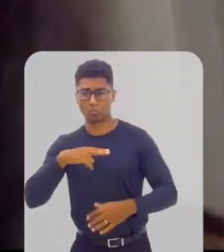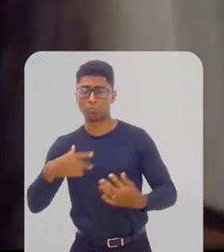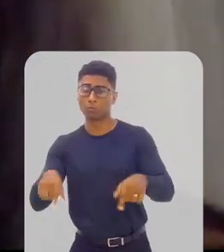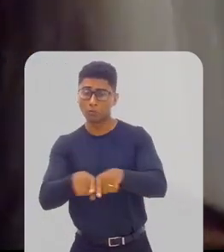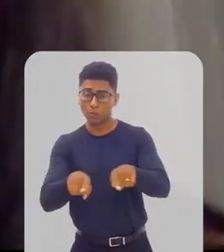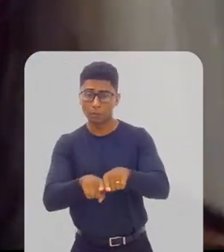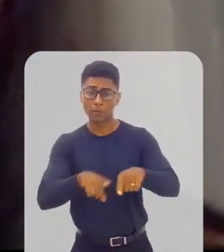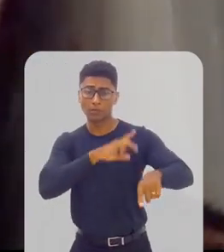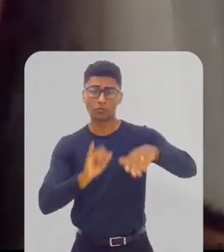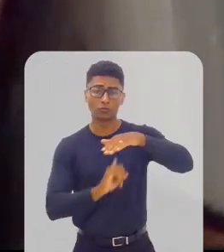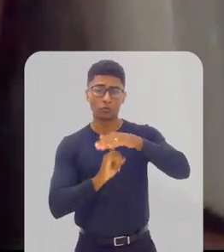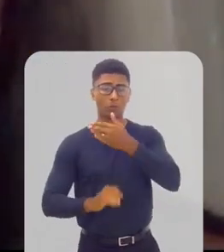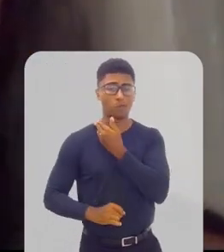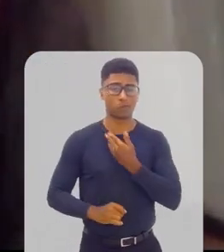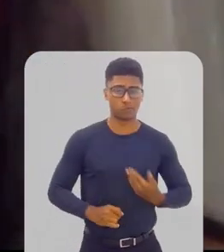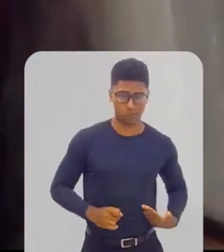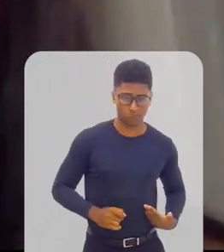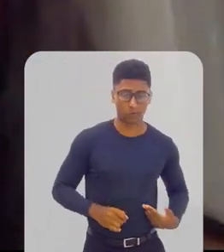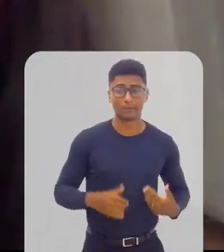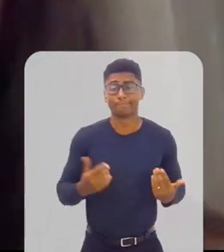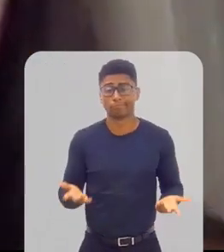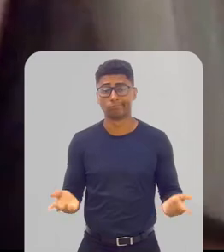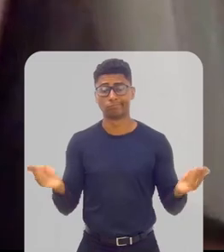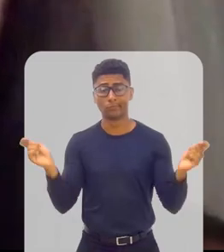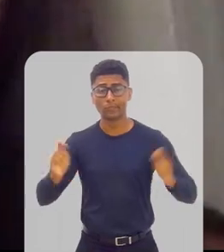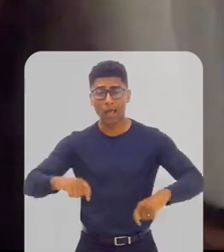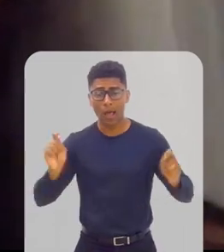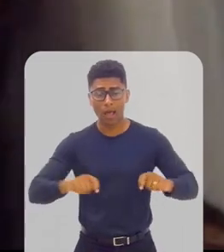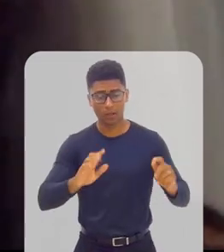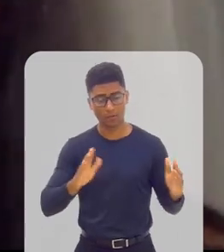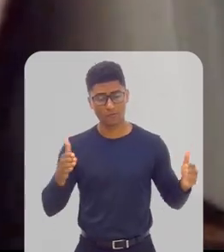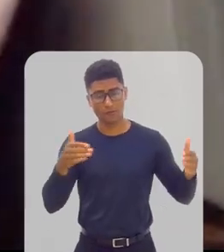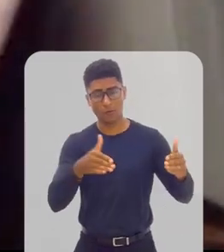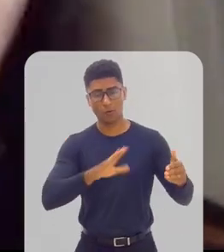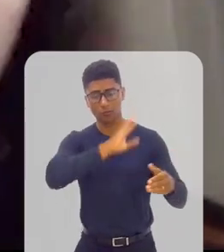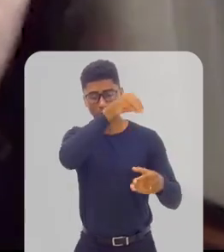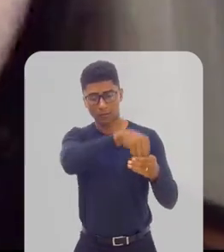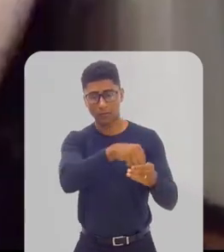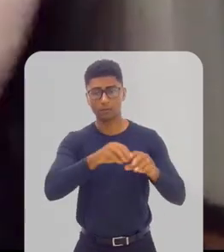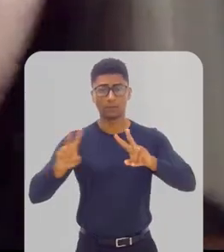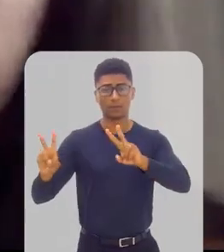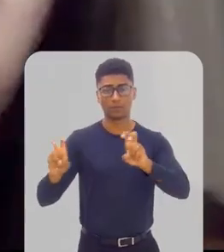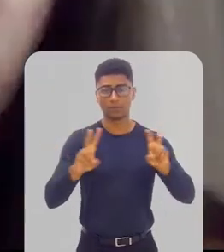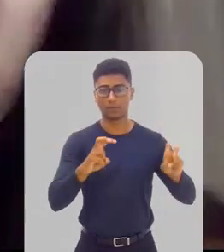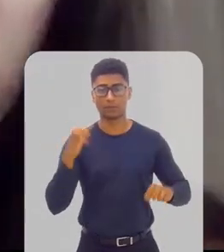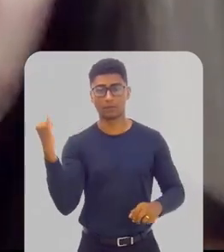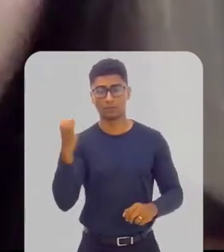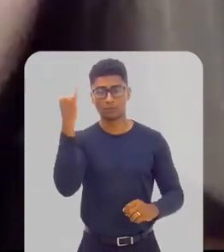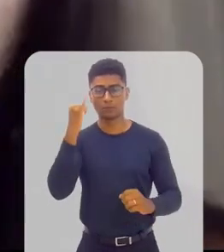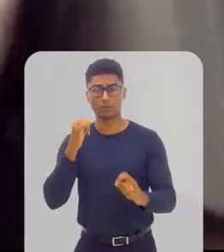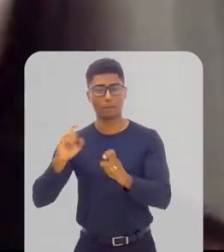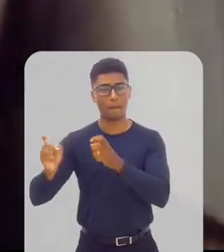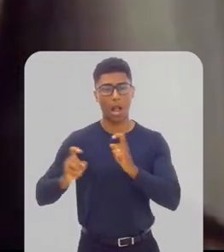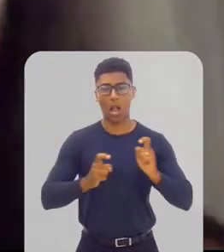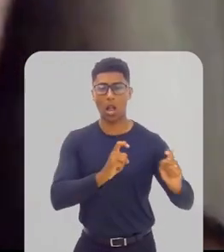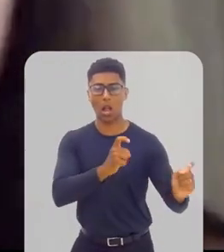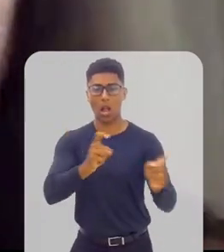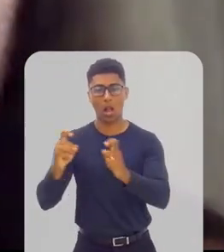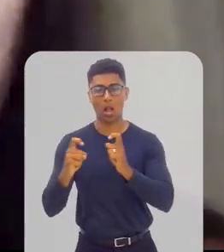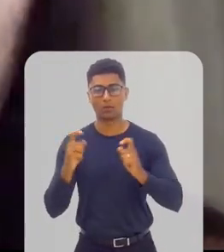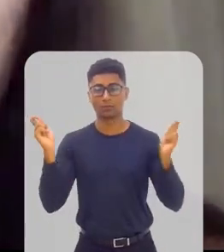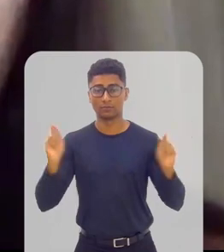também pela capacidade do Fórum de criar espaços para discussão de temas importantes de políticas públicas.